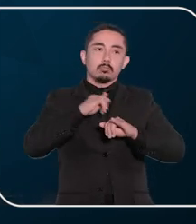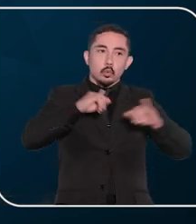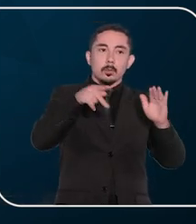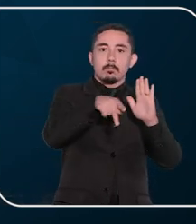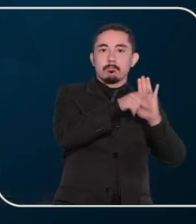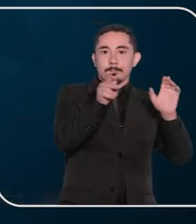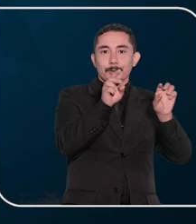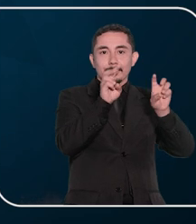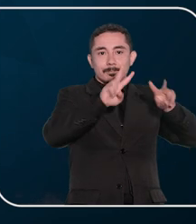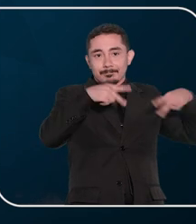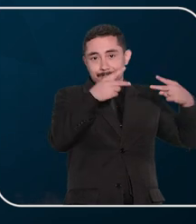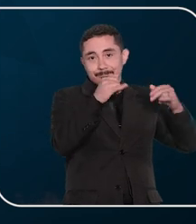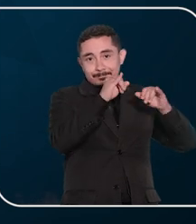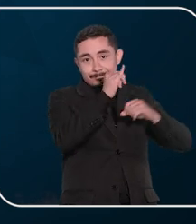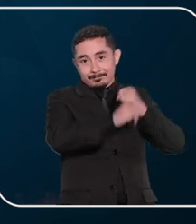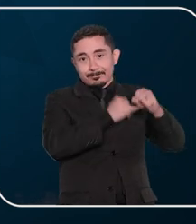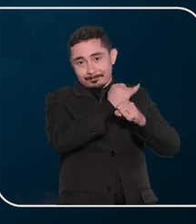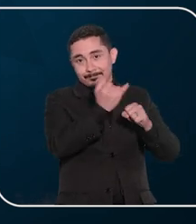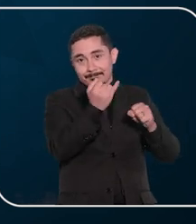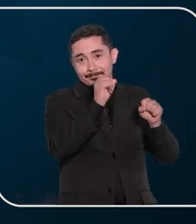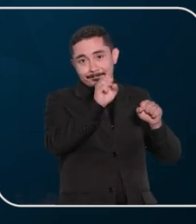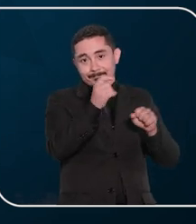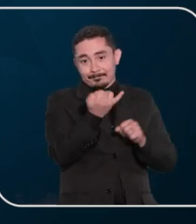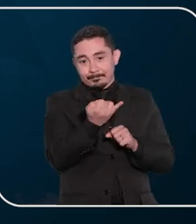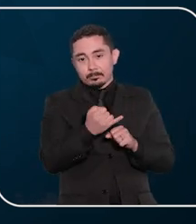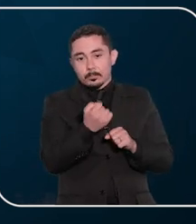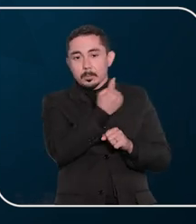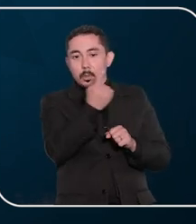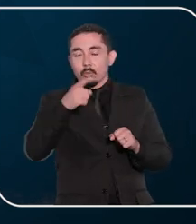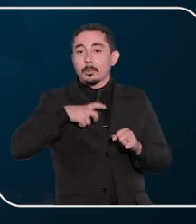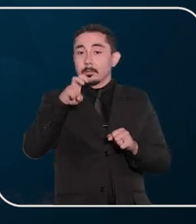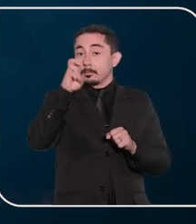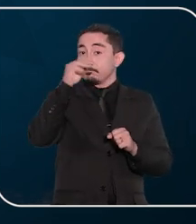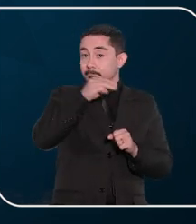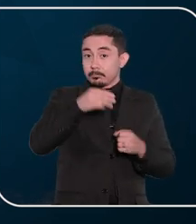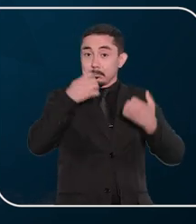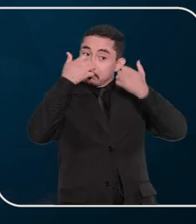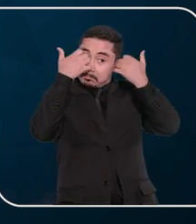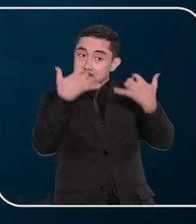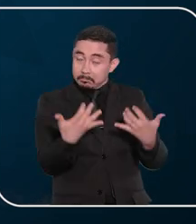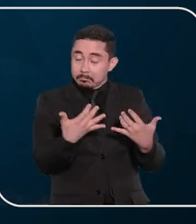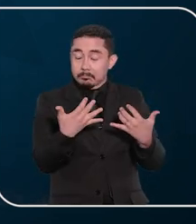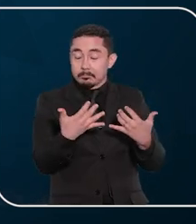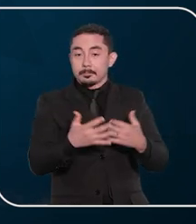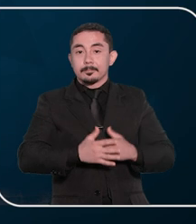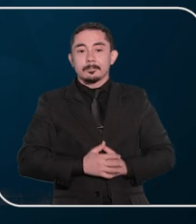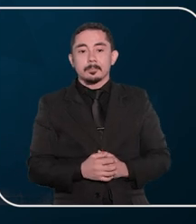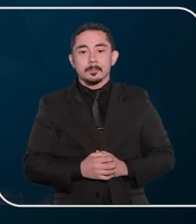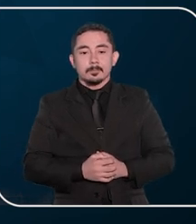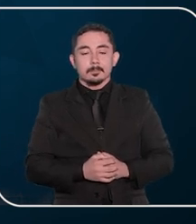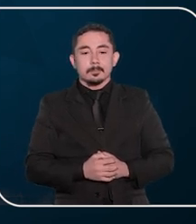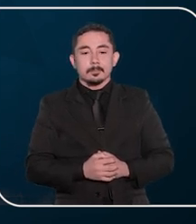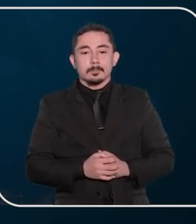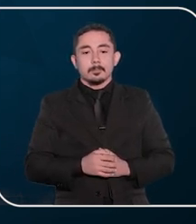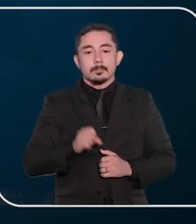julho em notícia no portal do STJ. Cada orador terá cinco minutos para se manifestar.